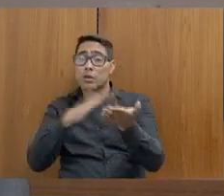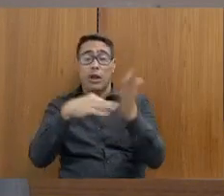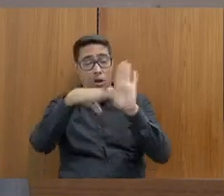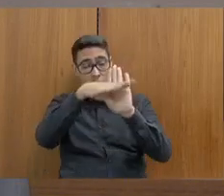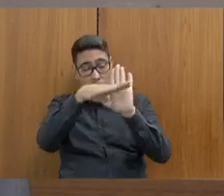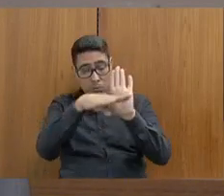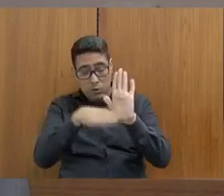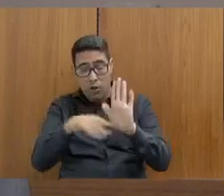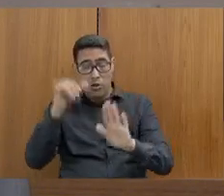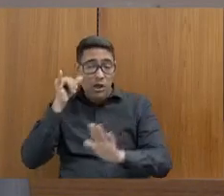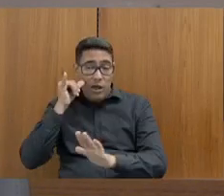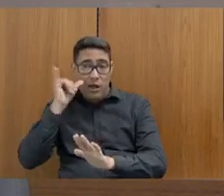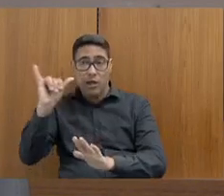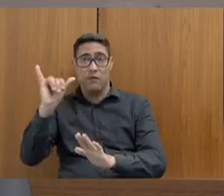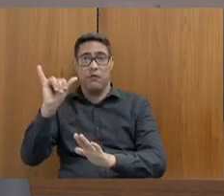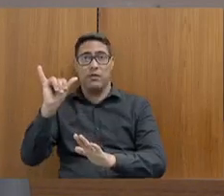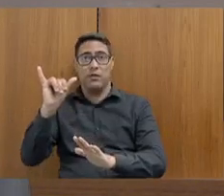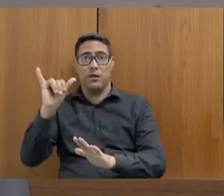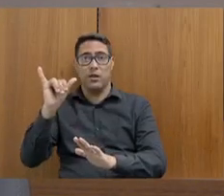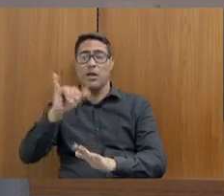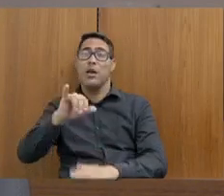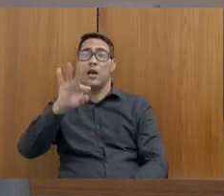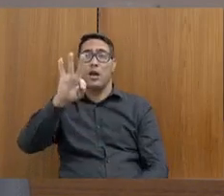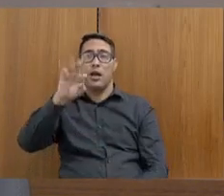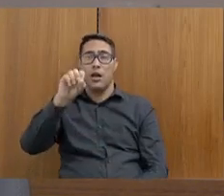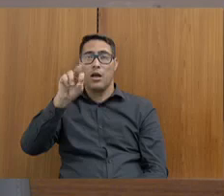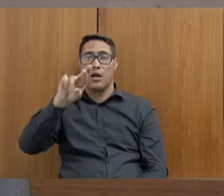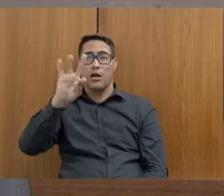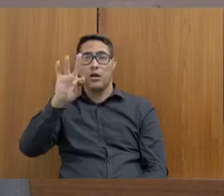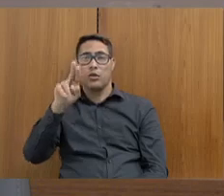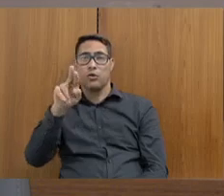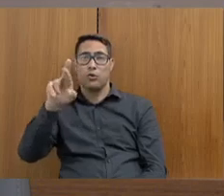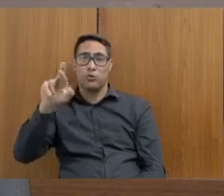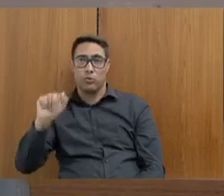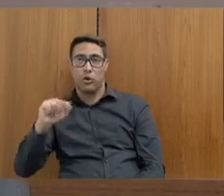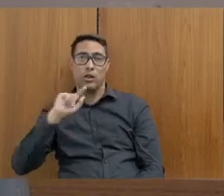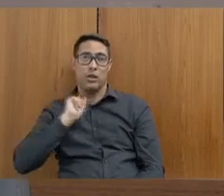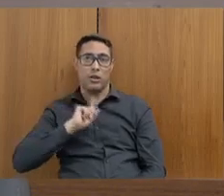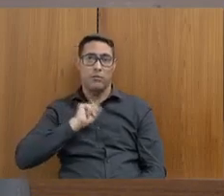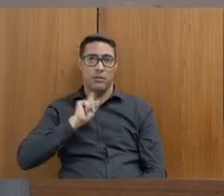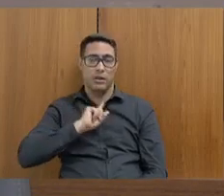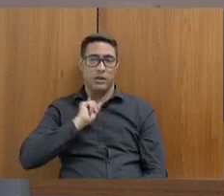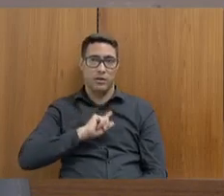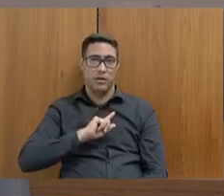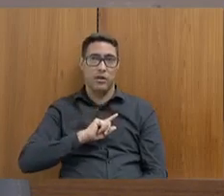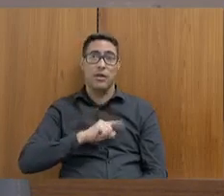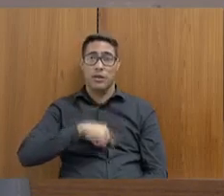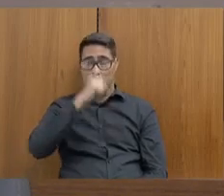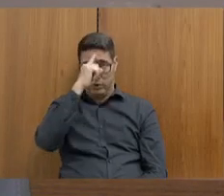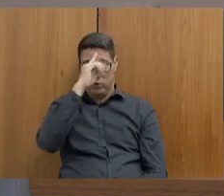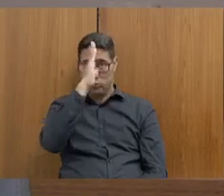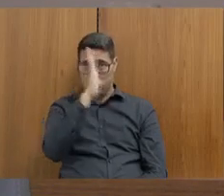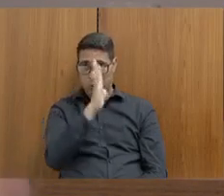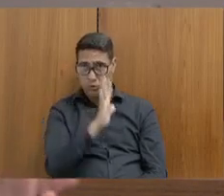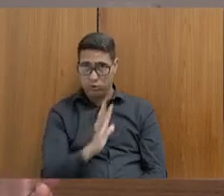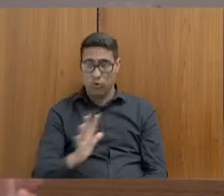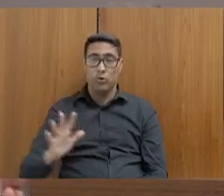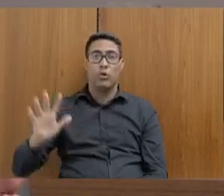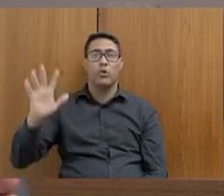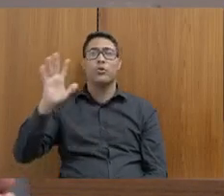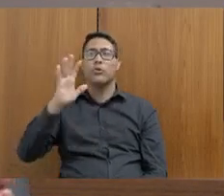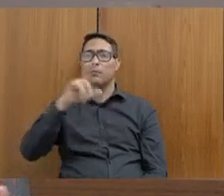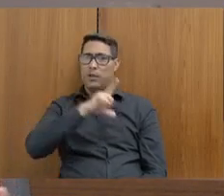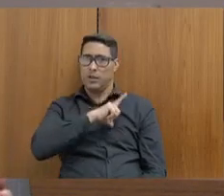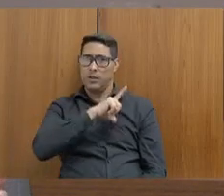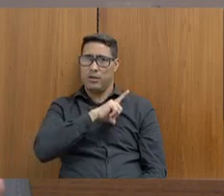Prevenção à Tortura do Estado de Minas Gerais? Isso está previsto, o Brasil é signatário aos mecanismos de